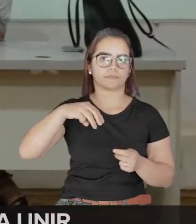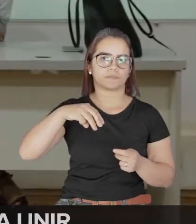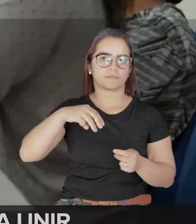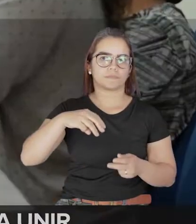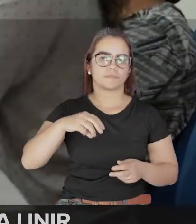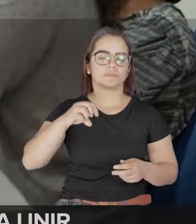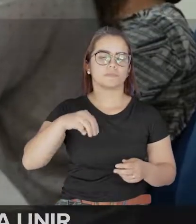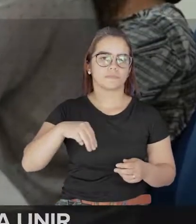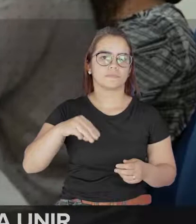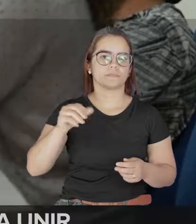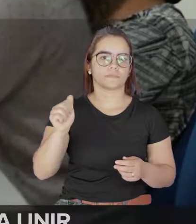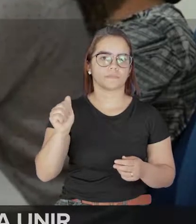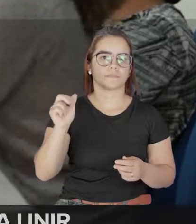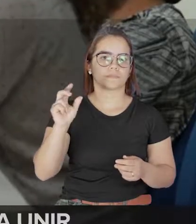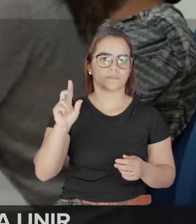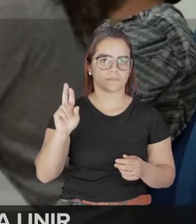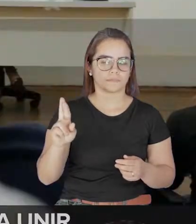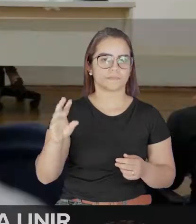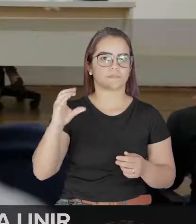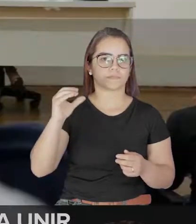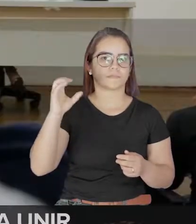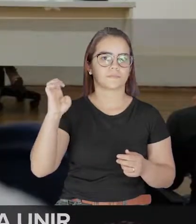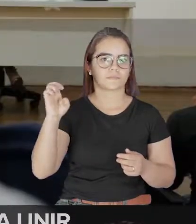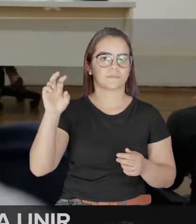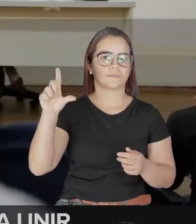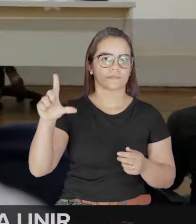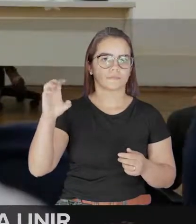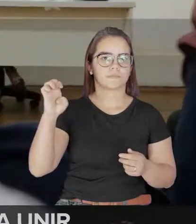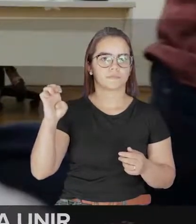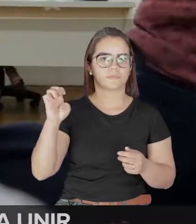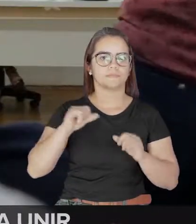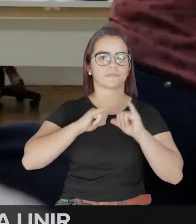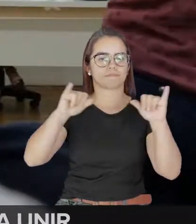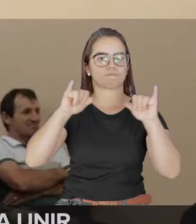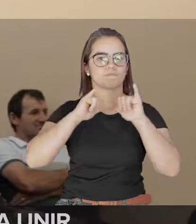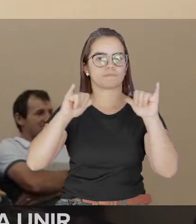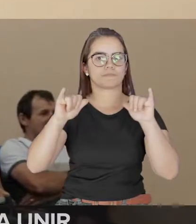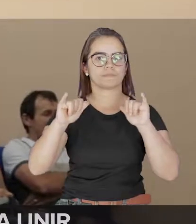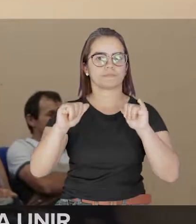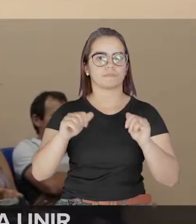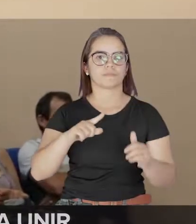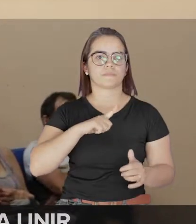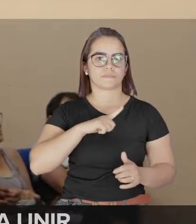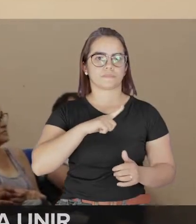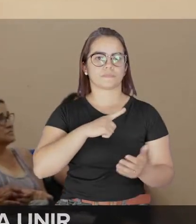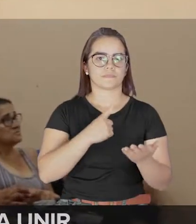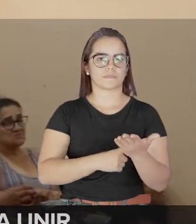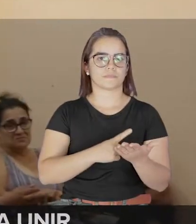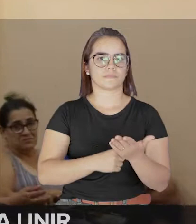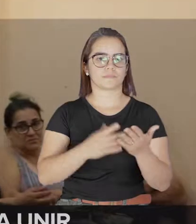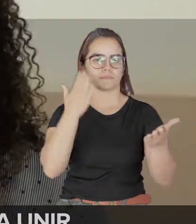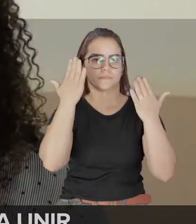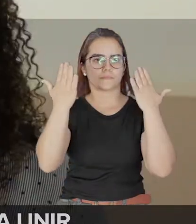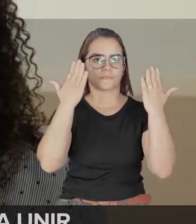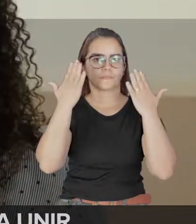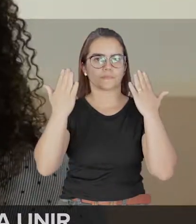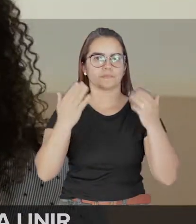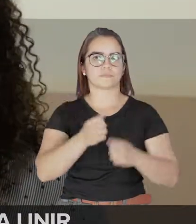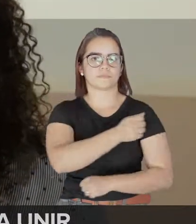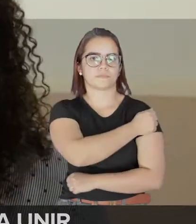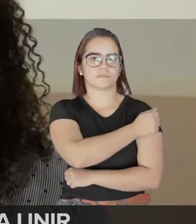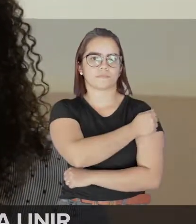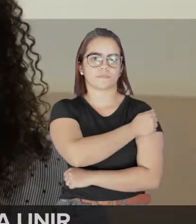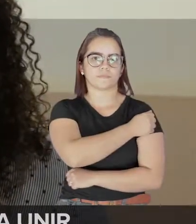Estudantis, Marcele Pereira, anunciou a implantação de atendimento psicológico para a comunidade acadêmica. A gente